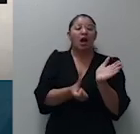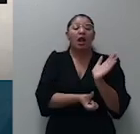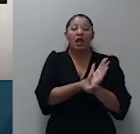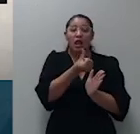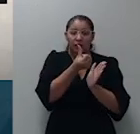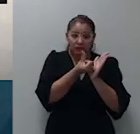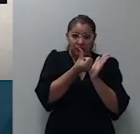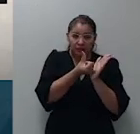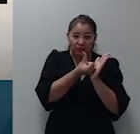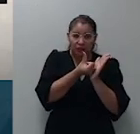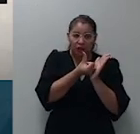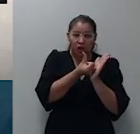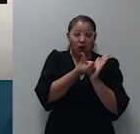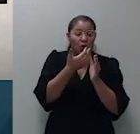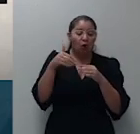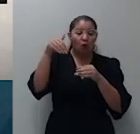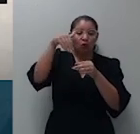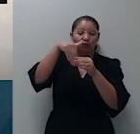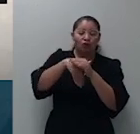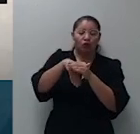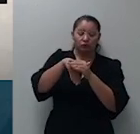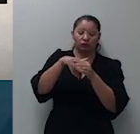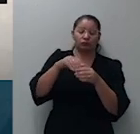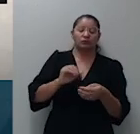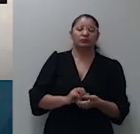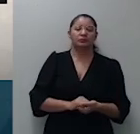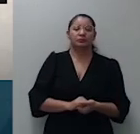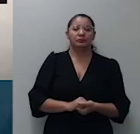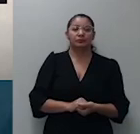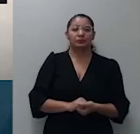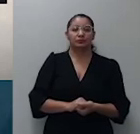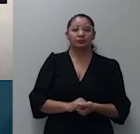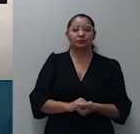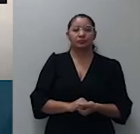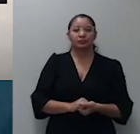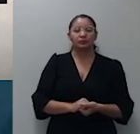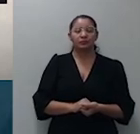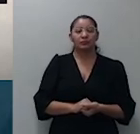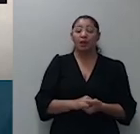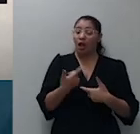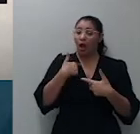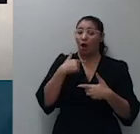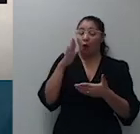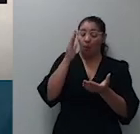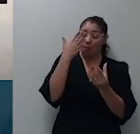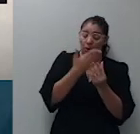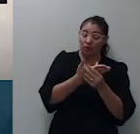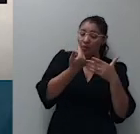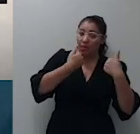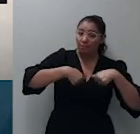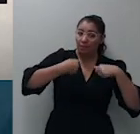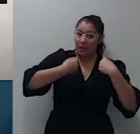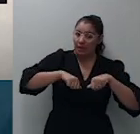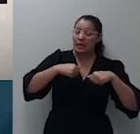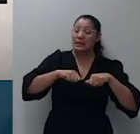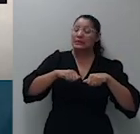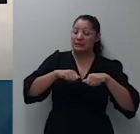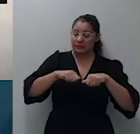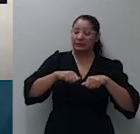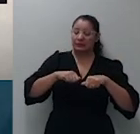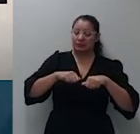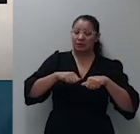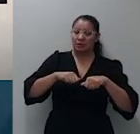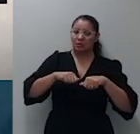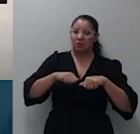deliberação em si, digo, a irresignação merece, merece prosperar. A controvérsia